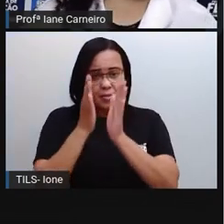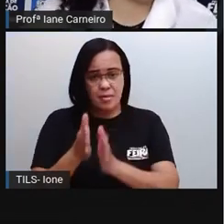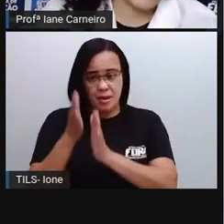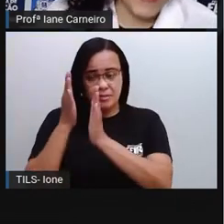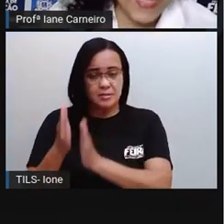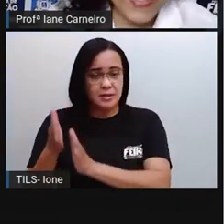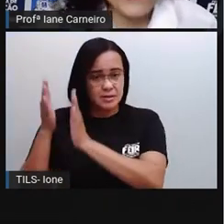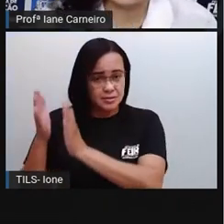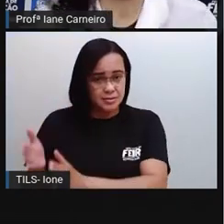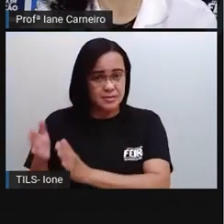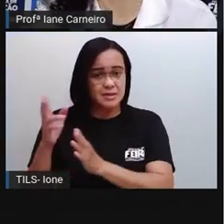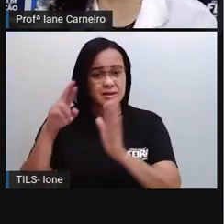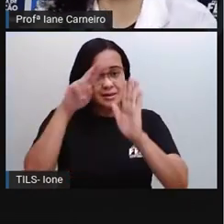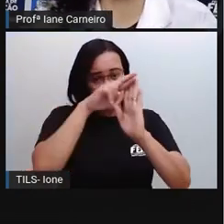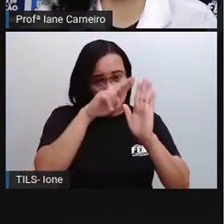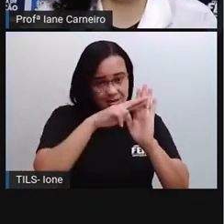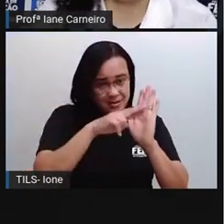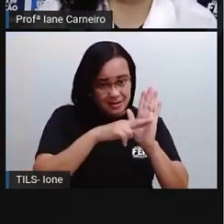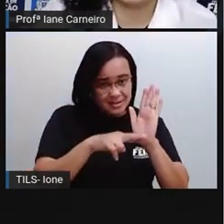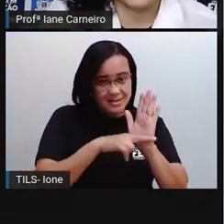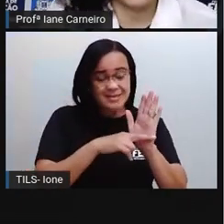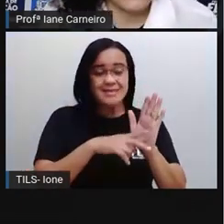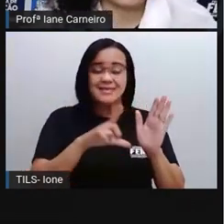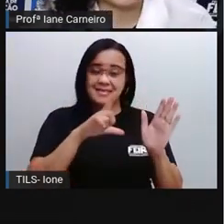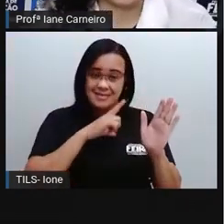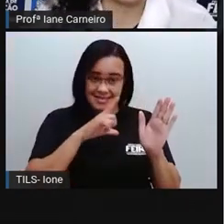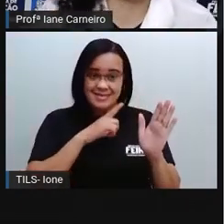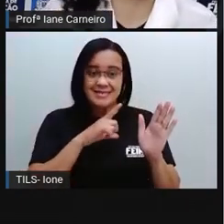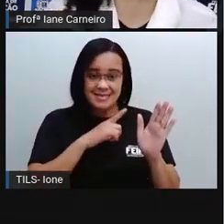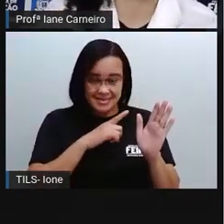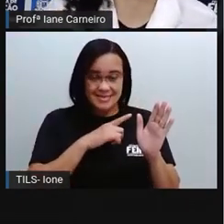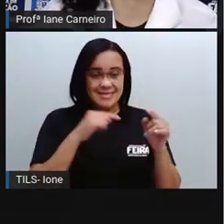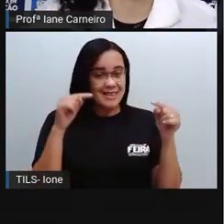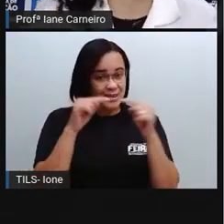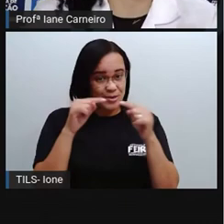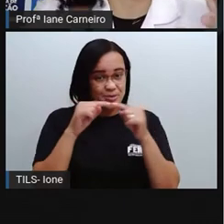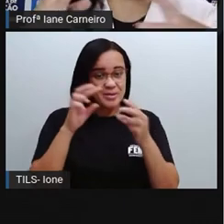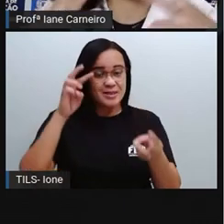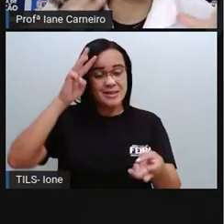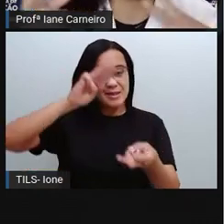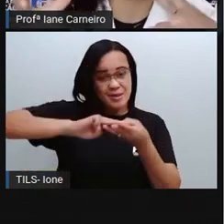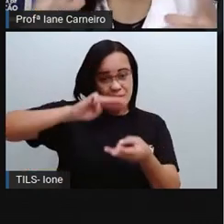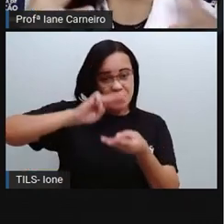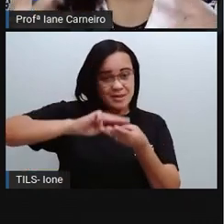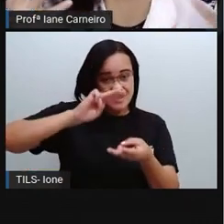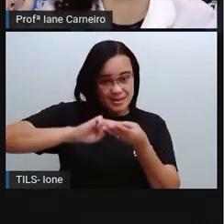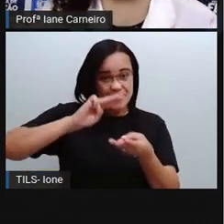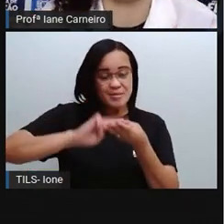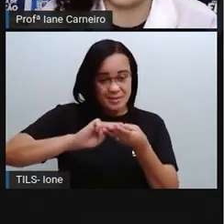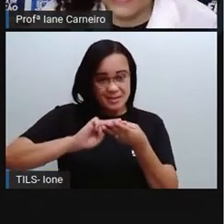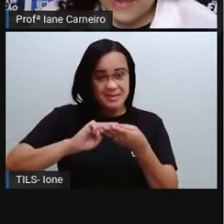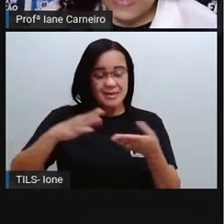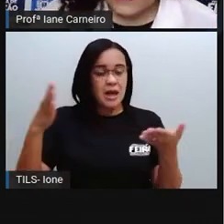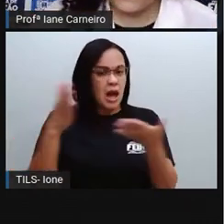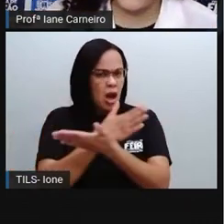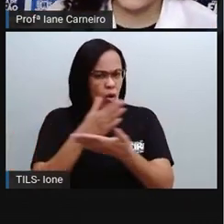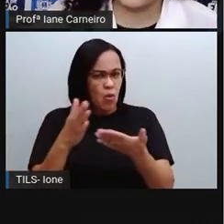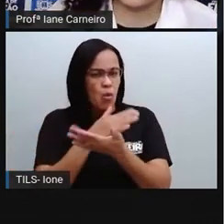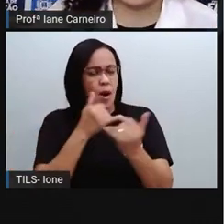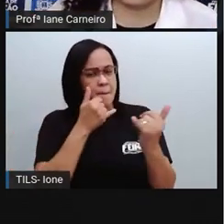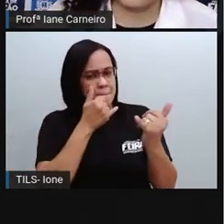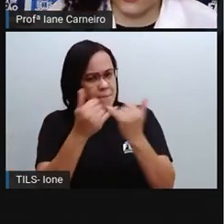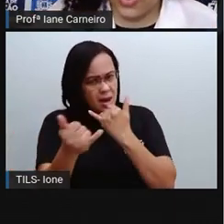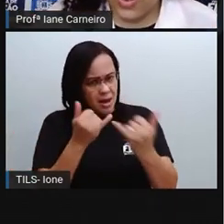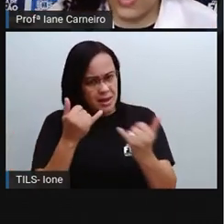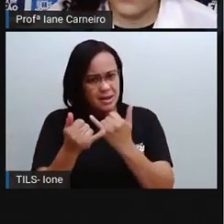existem regras e existem regularidades. Ou seja, ó, tem coisas que são parecidas entre os números, né? Então, por